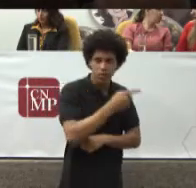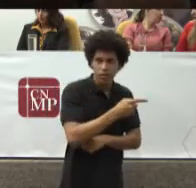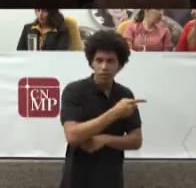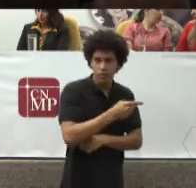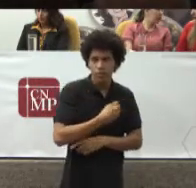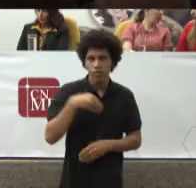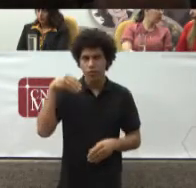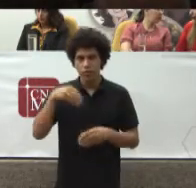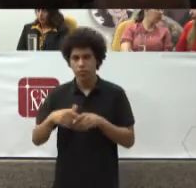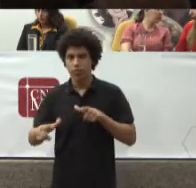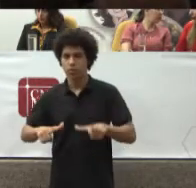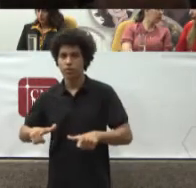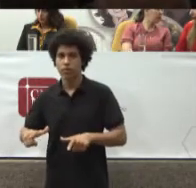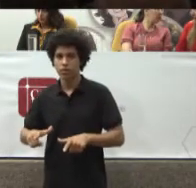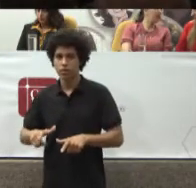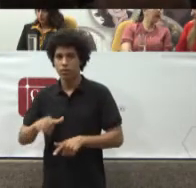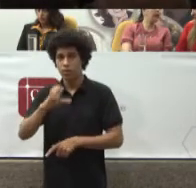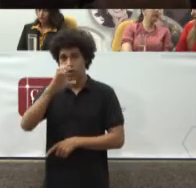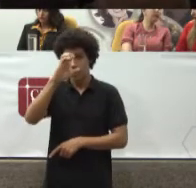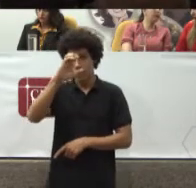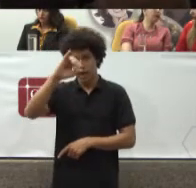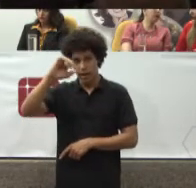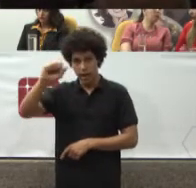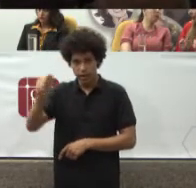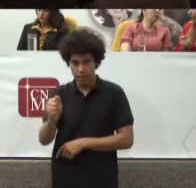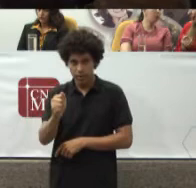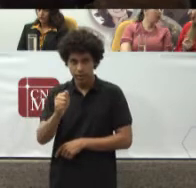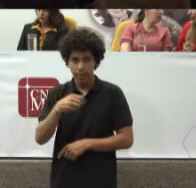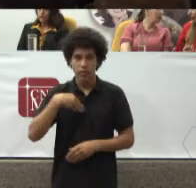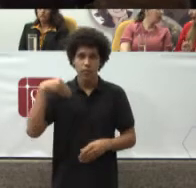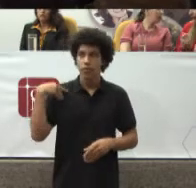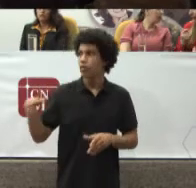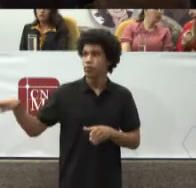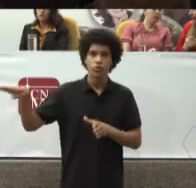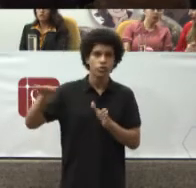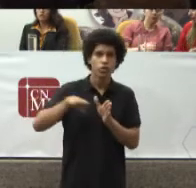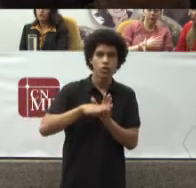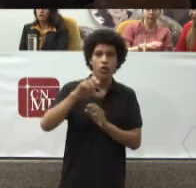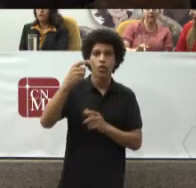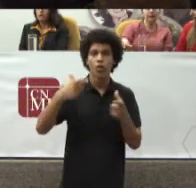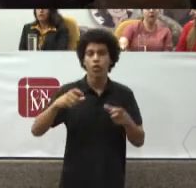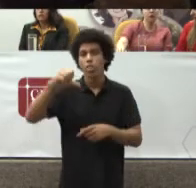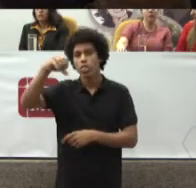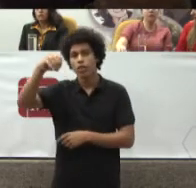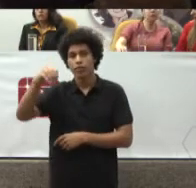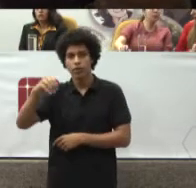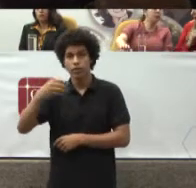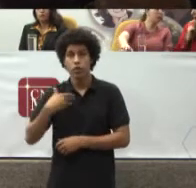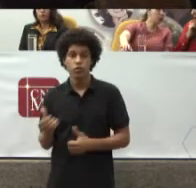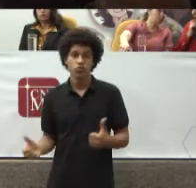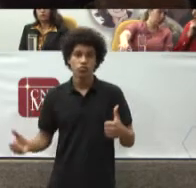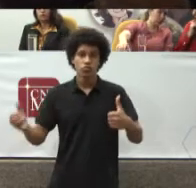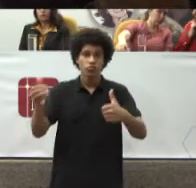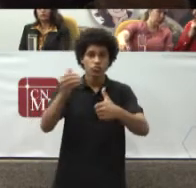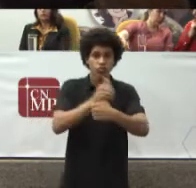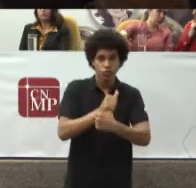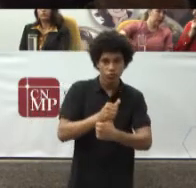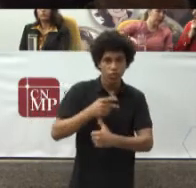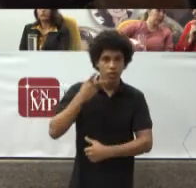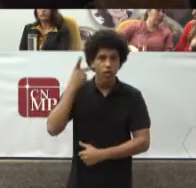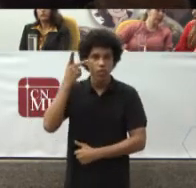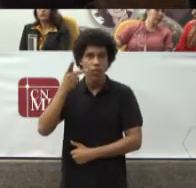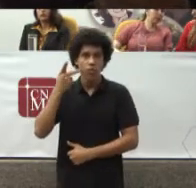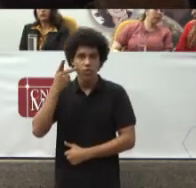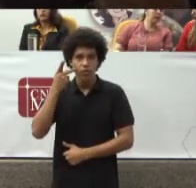Veio em 90 Nós substituímos Uma política Que era a política Do